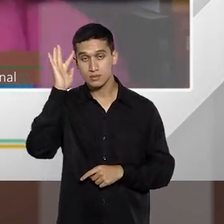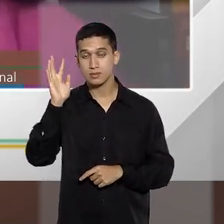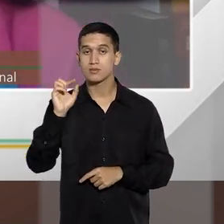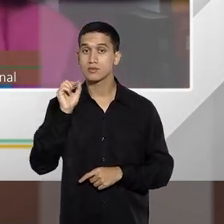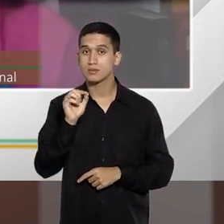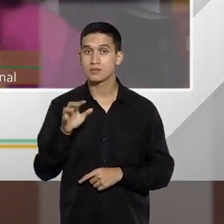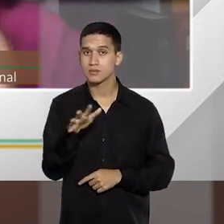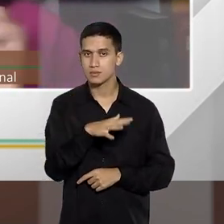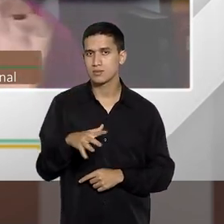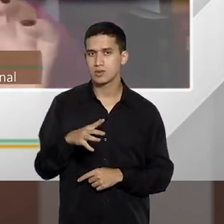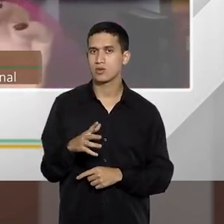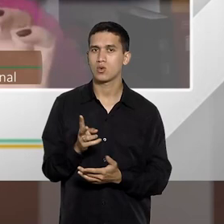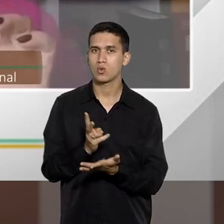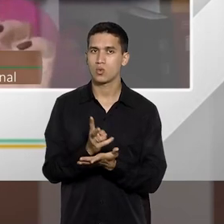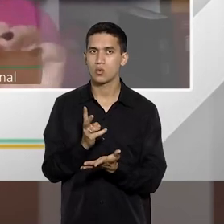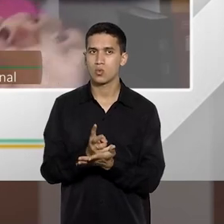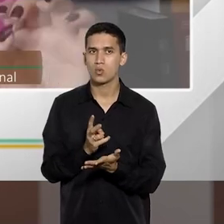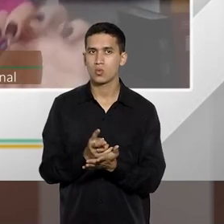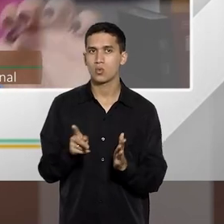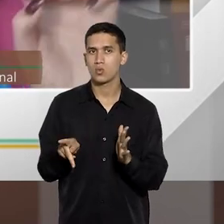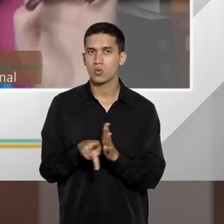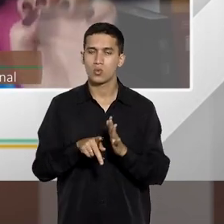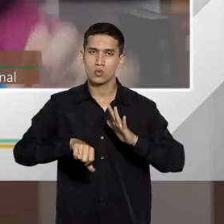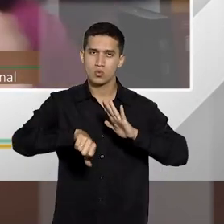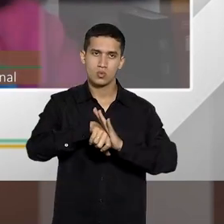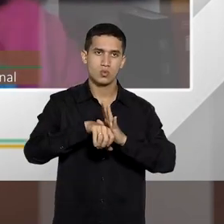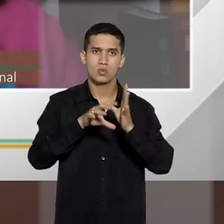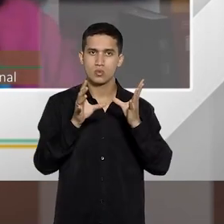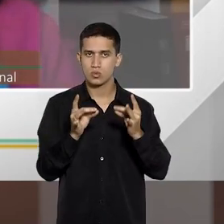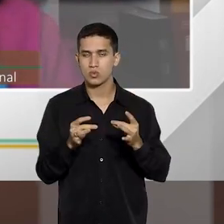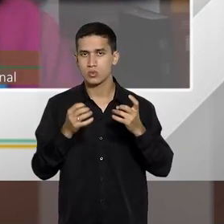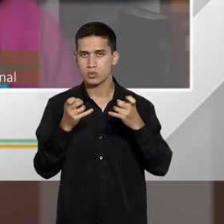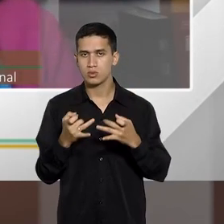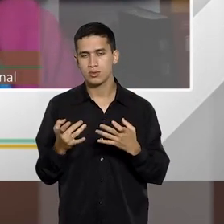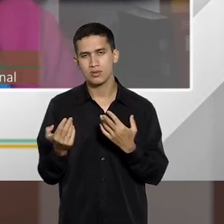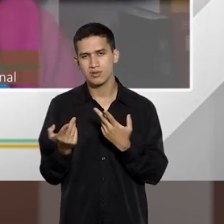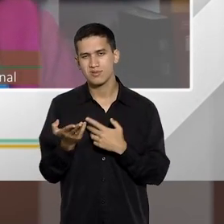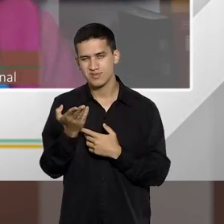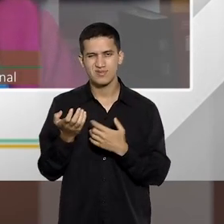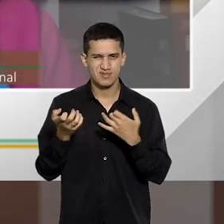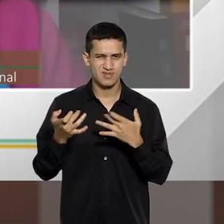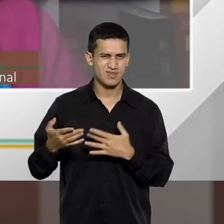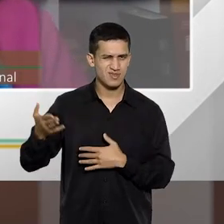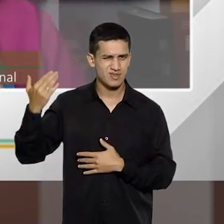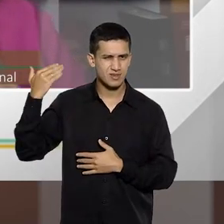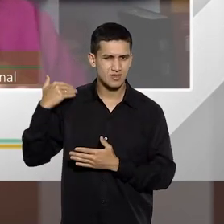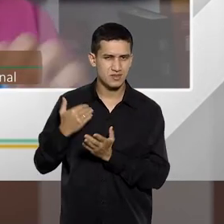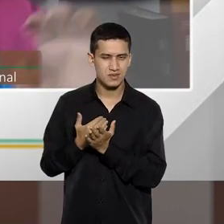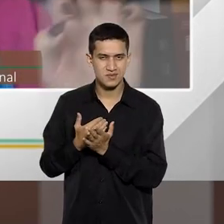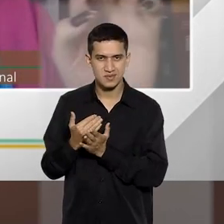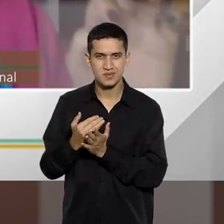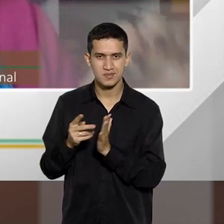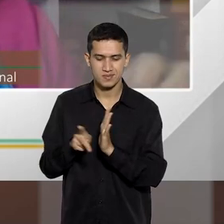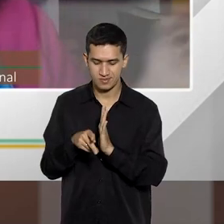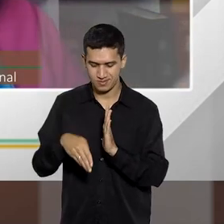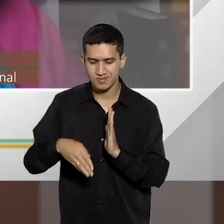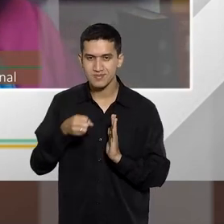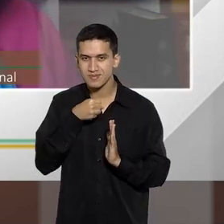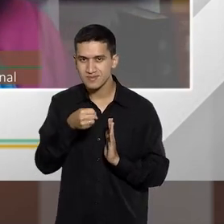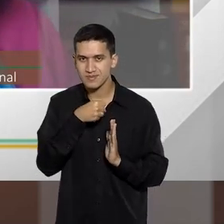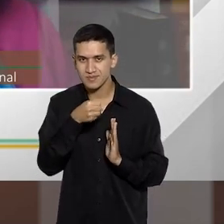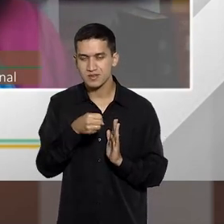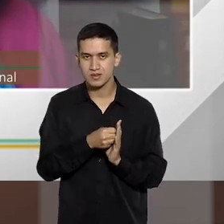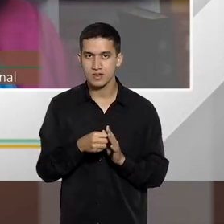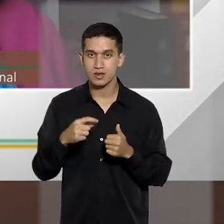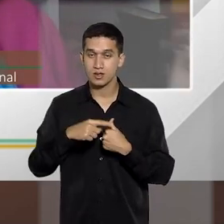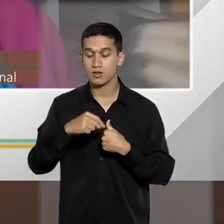concursos de crimes, eles estão especificados, né? Como você falou lá no iniciozinho da nossa entrevista, no artigo 69,